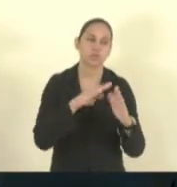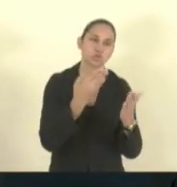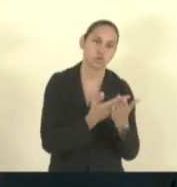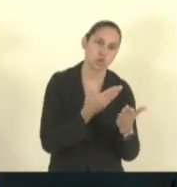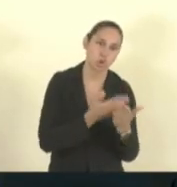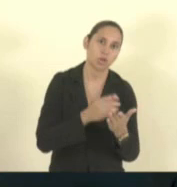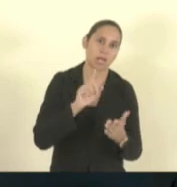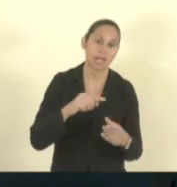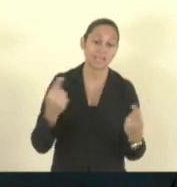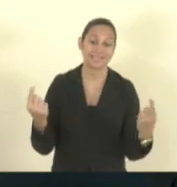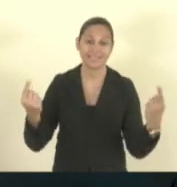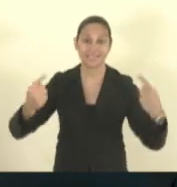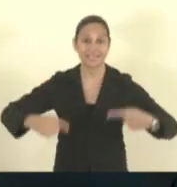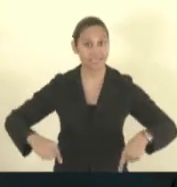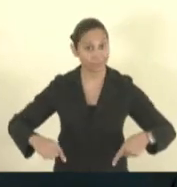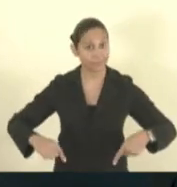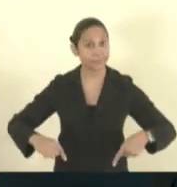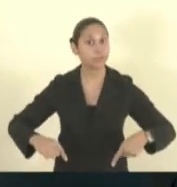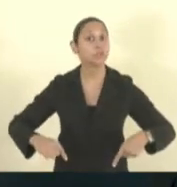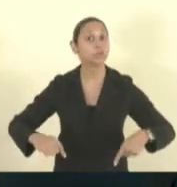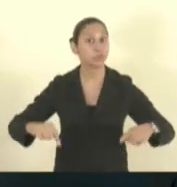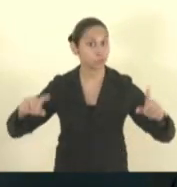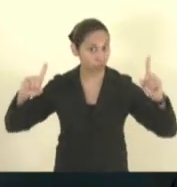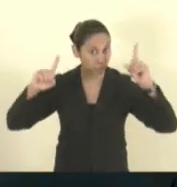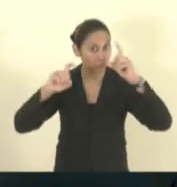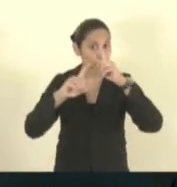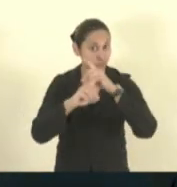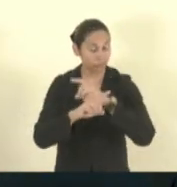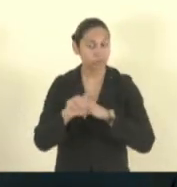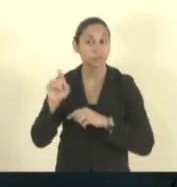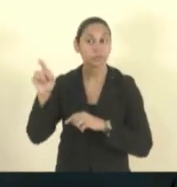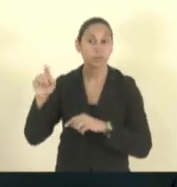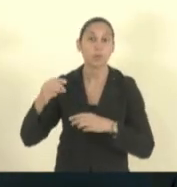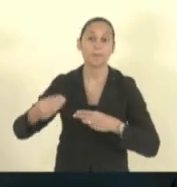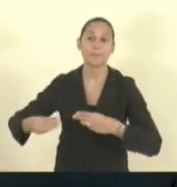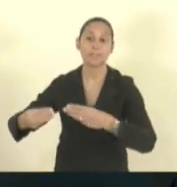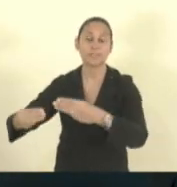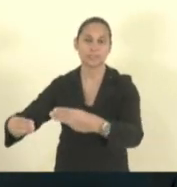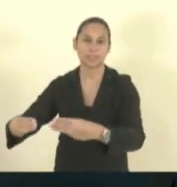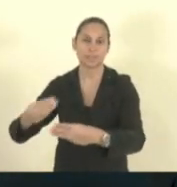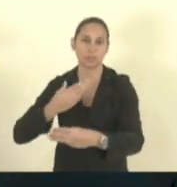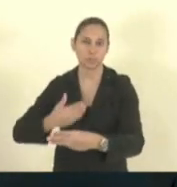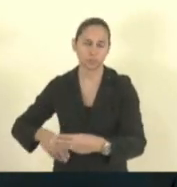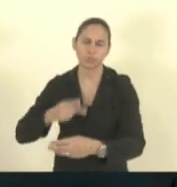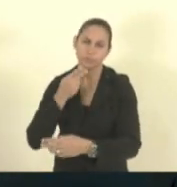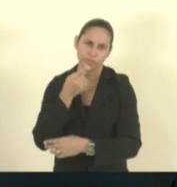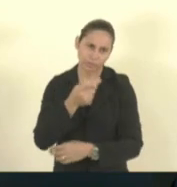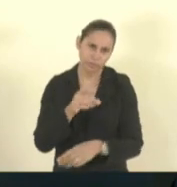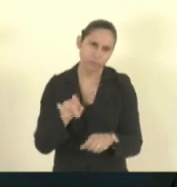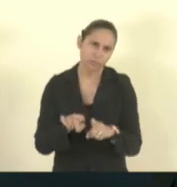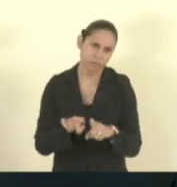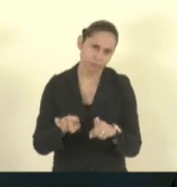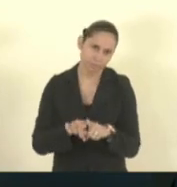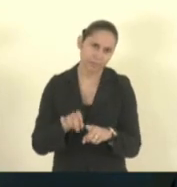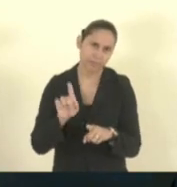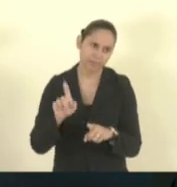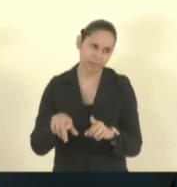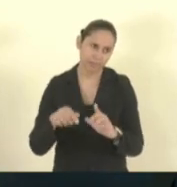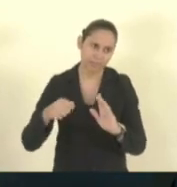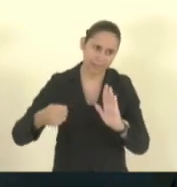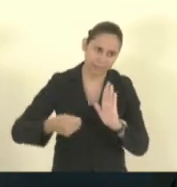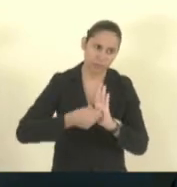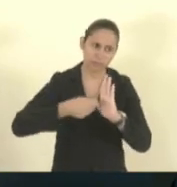desafio o ministério público também coloca o número de de denúncias que